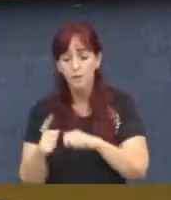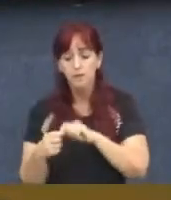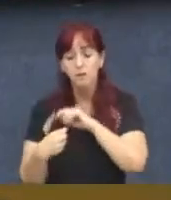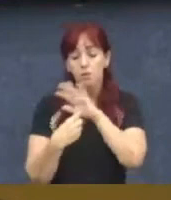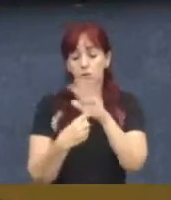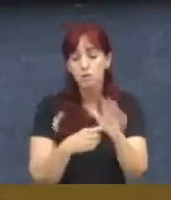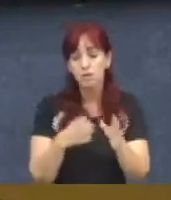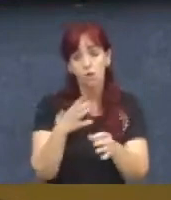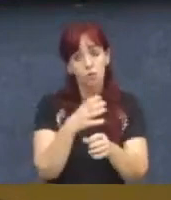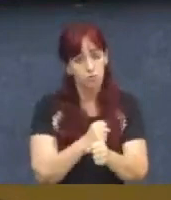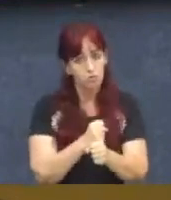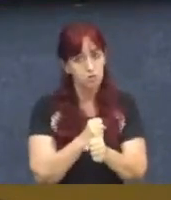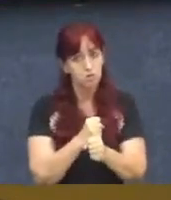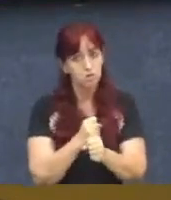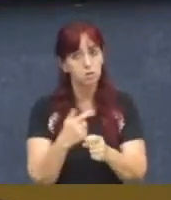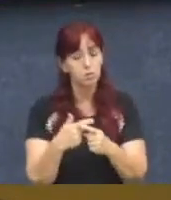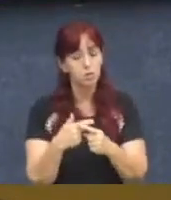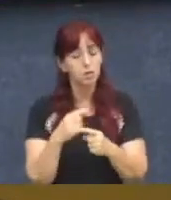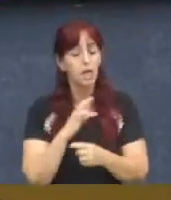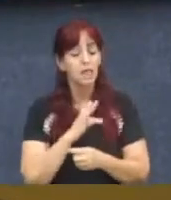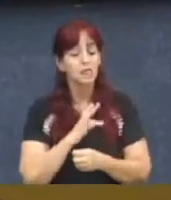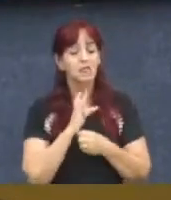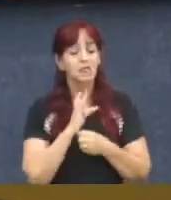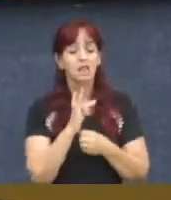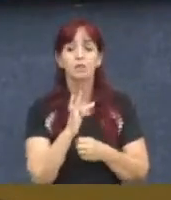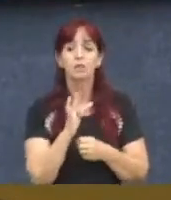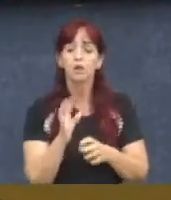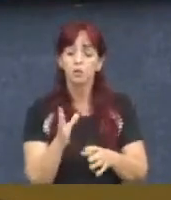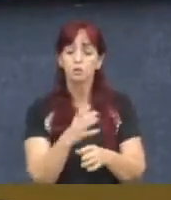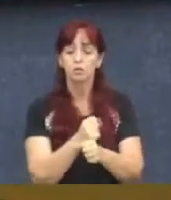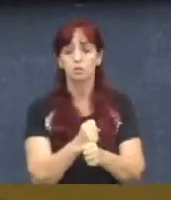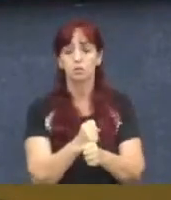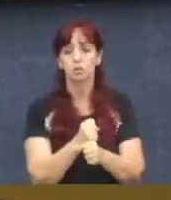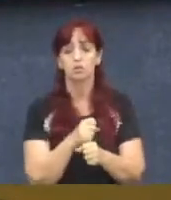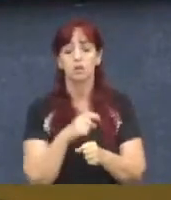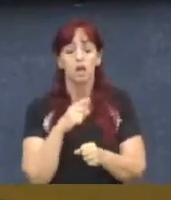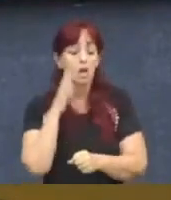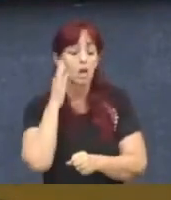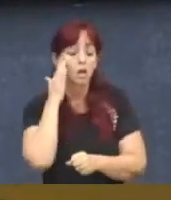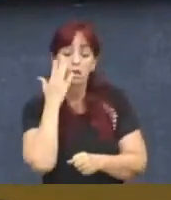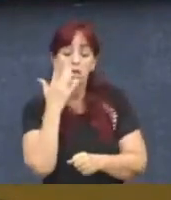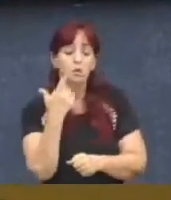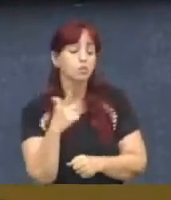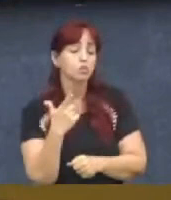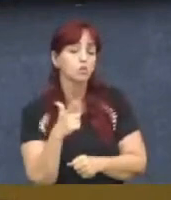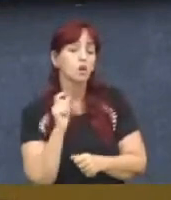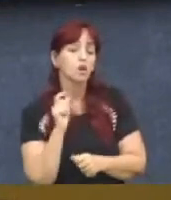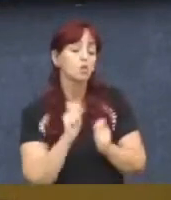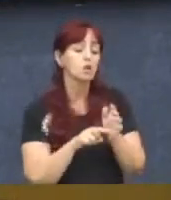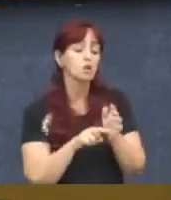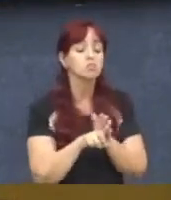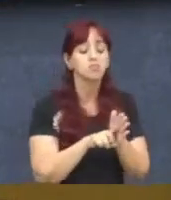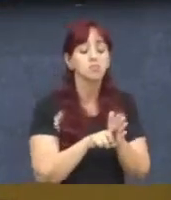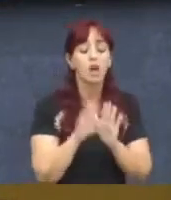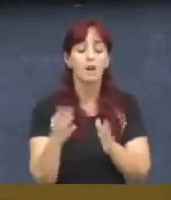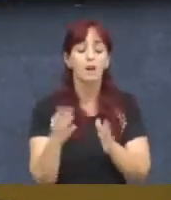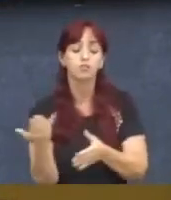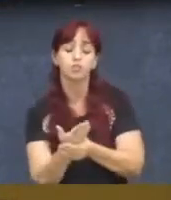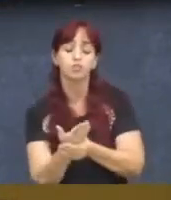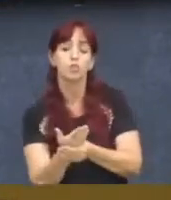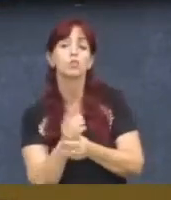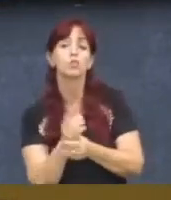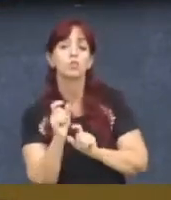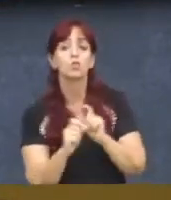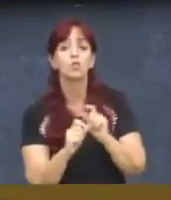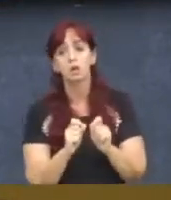dentro do Tribunal de Contas. Ele entendeu que não tem o que investigar e arquivou. Mas arquivou o quê?